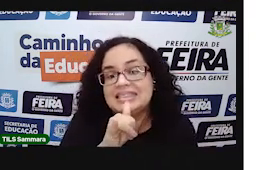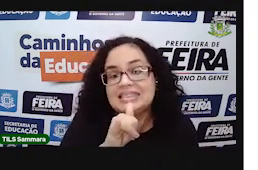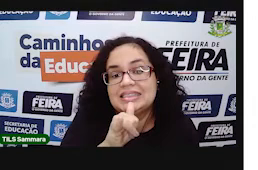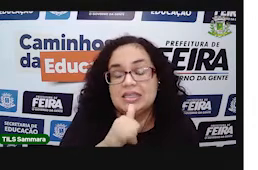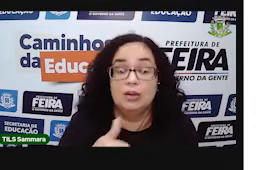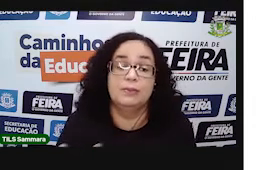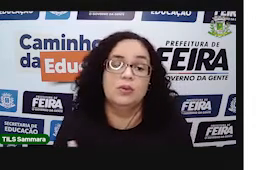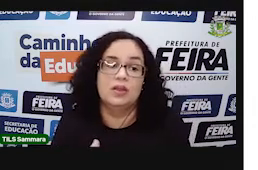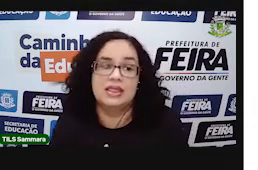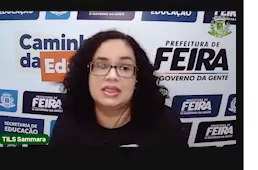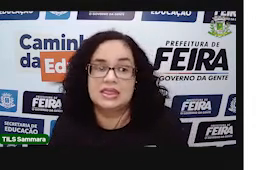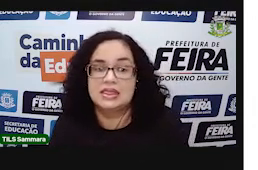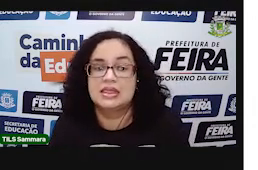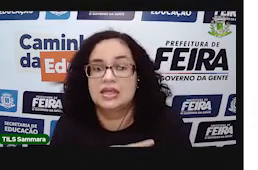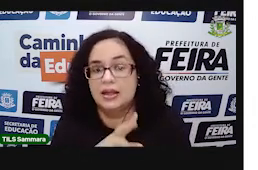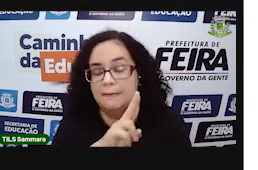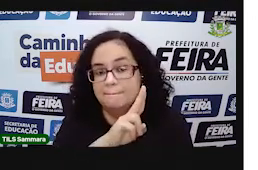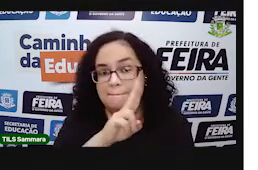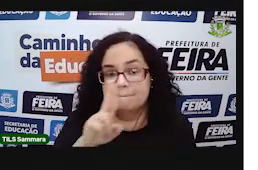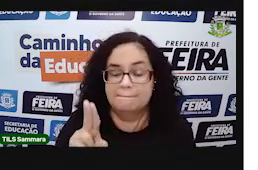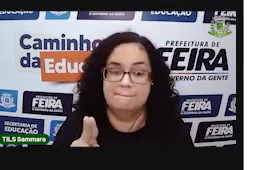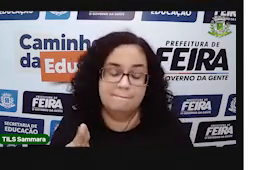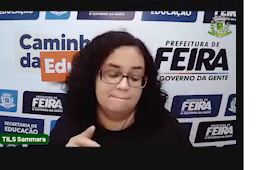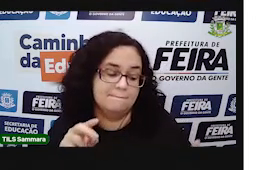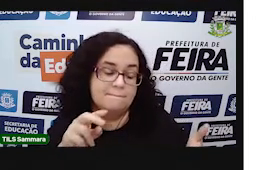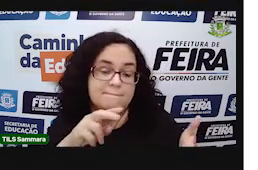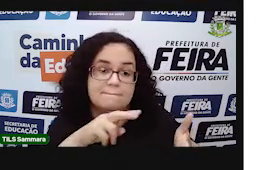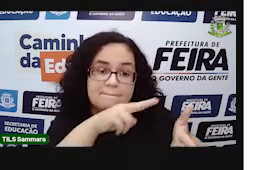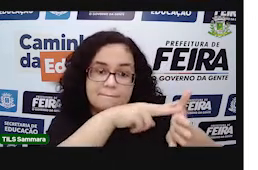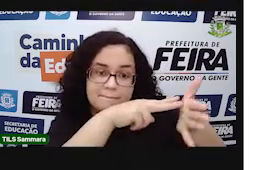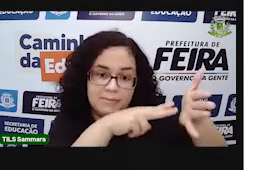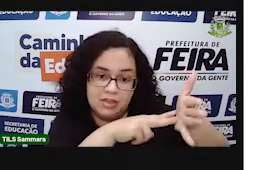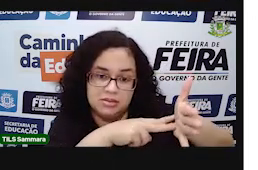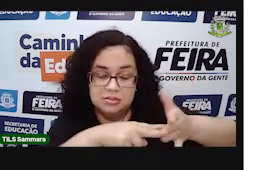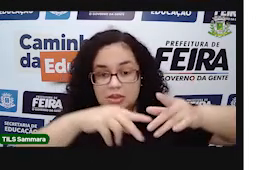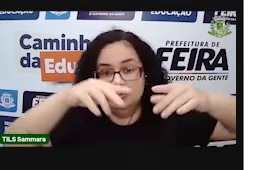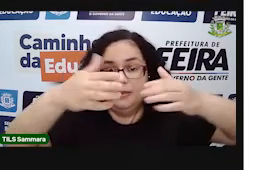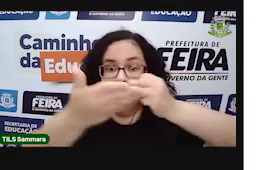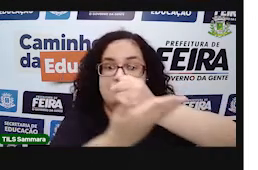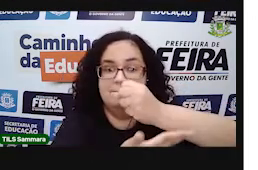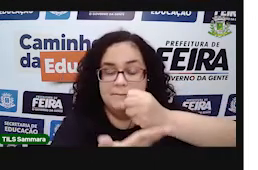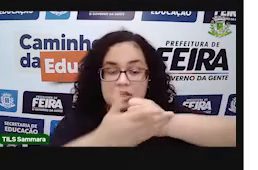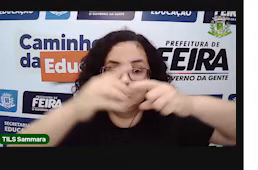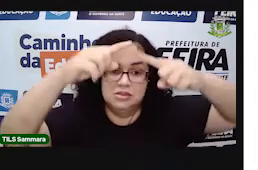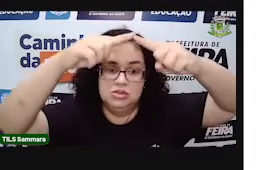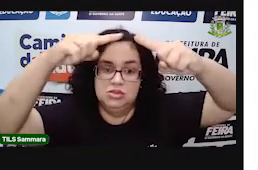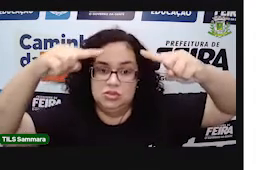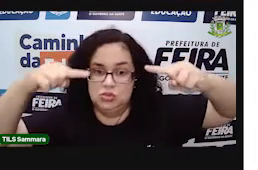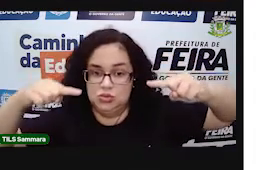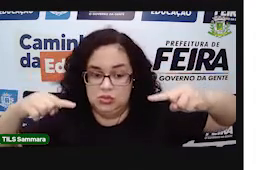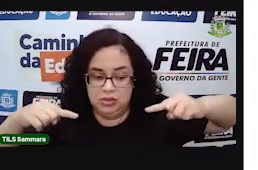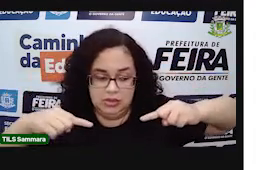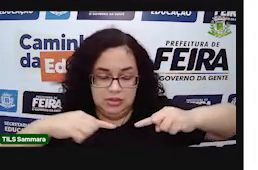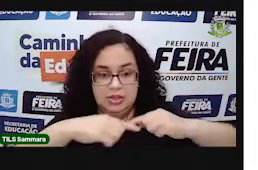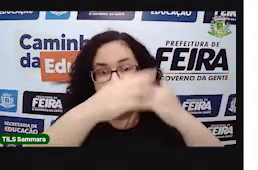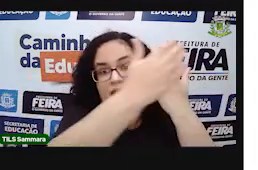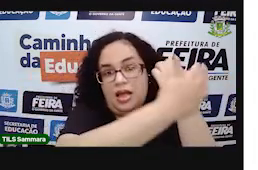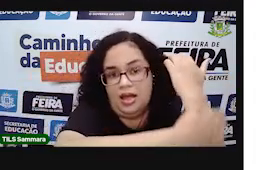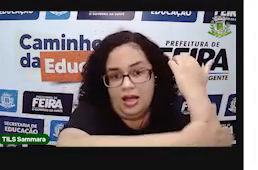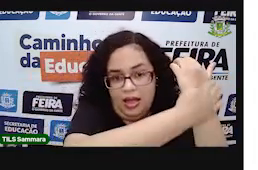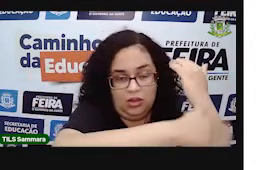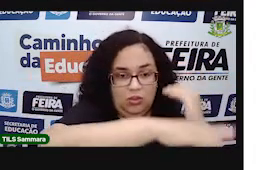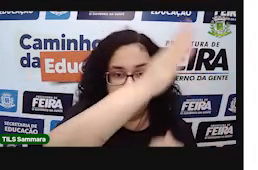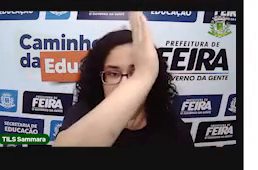na base. Então, por exemplo, existe um prisma chamado de prisma de base triangular. Por que, professor?